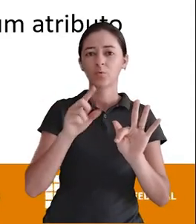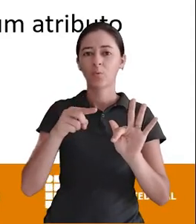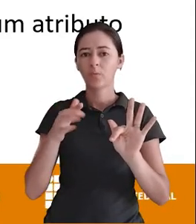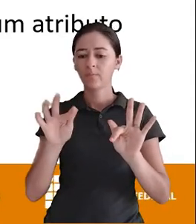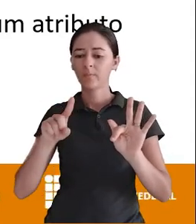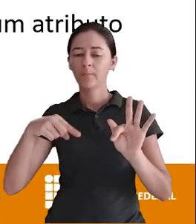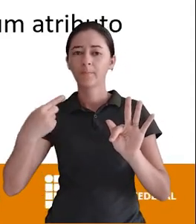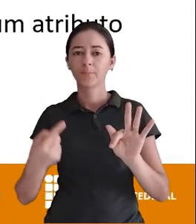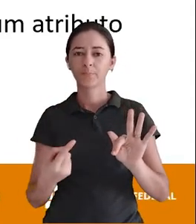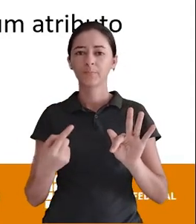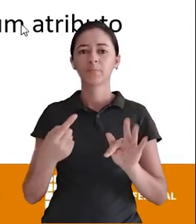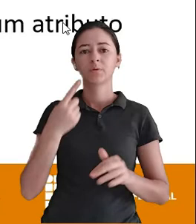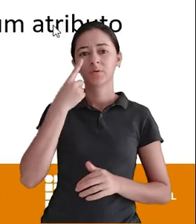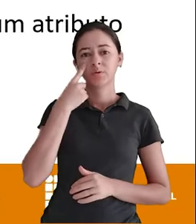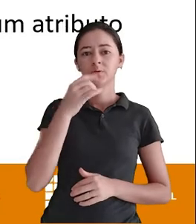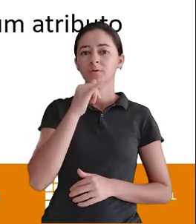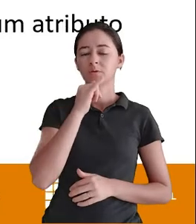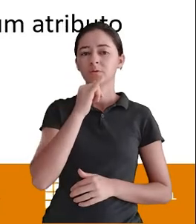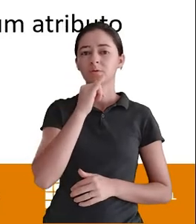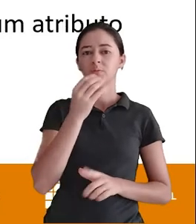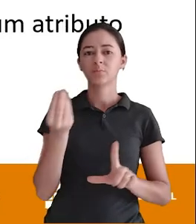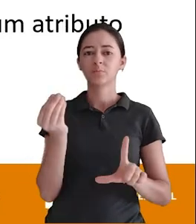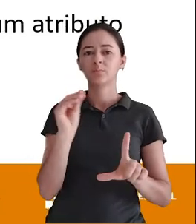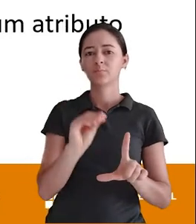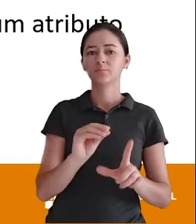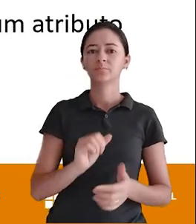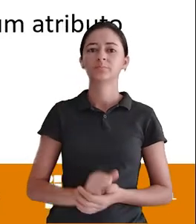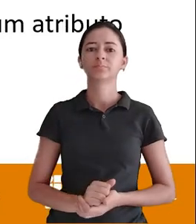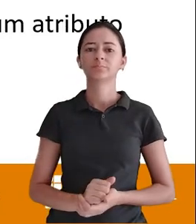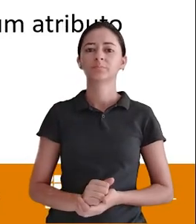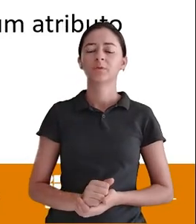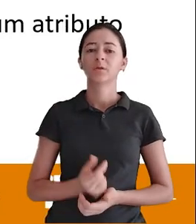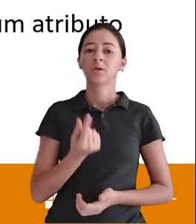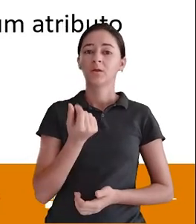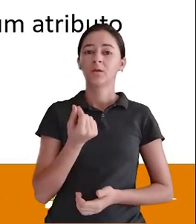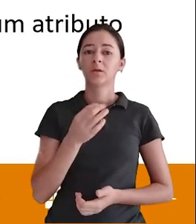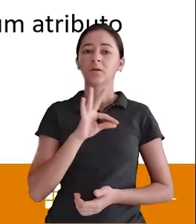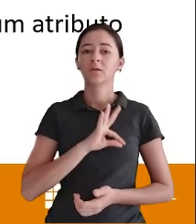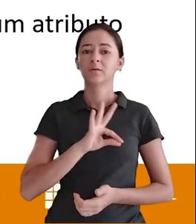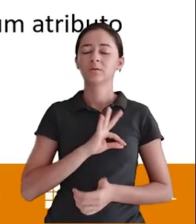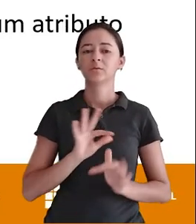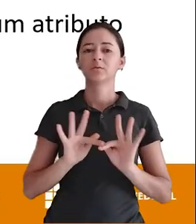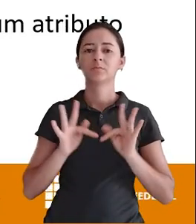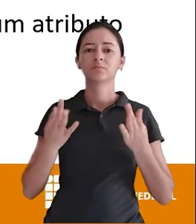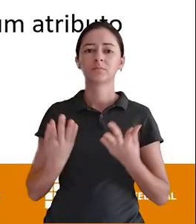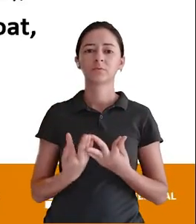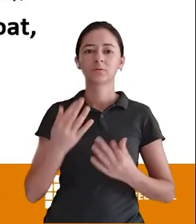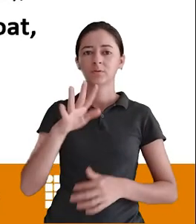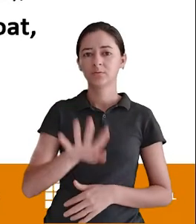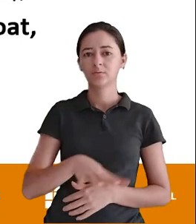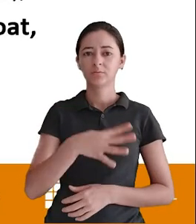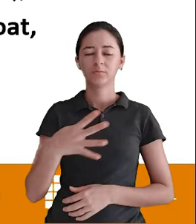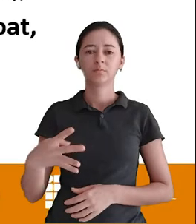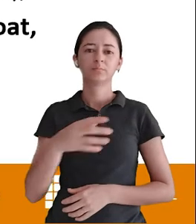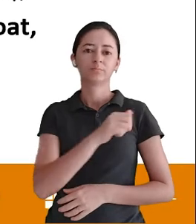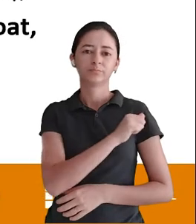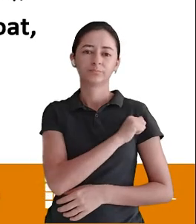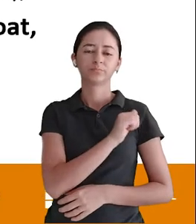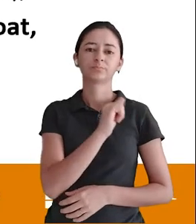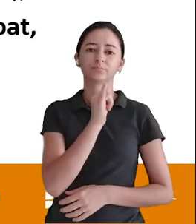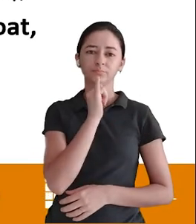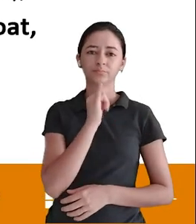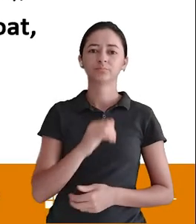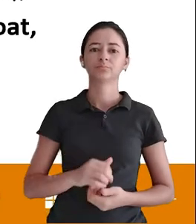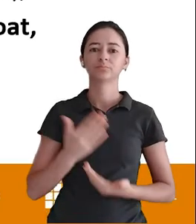Utilizando com base A adição de um atributo Chamado Renda familiar Na tabela aluna Tá Então olha só o exemplo